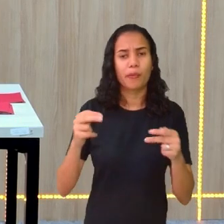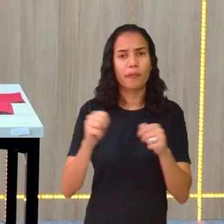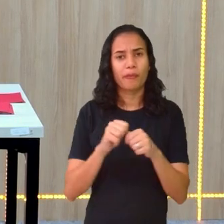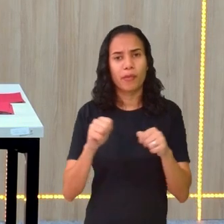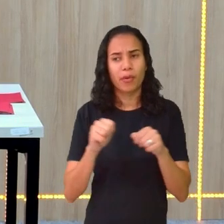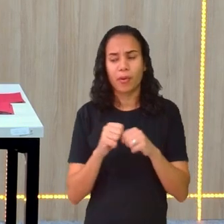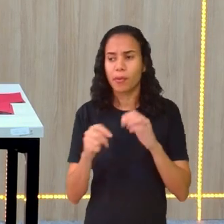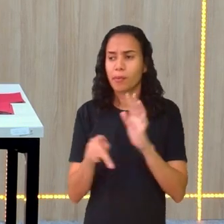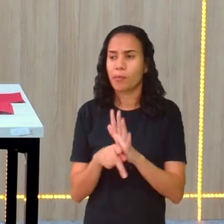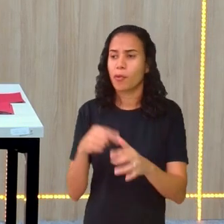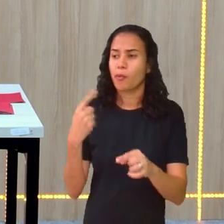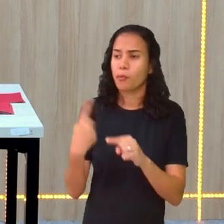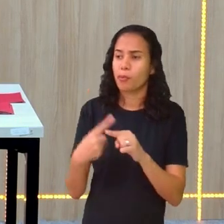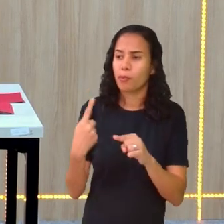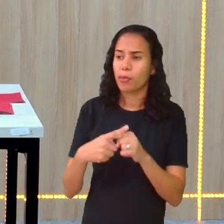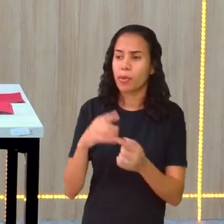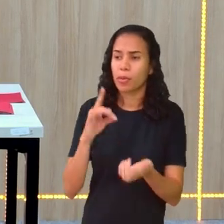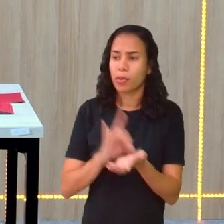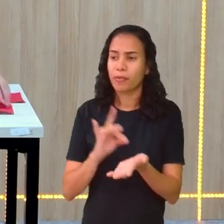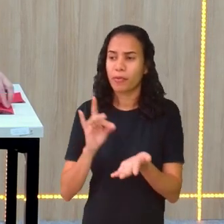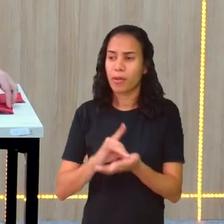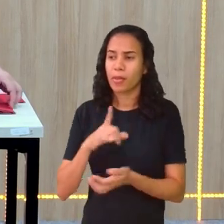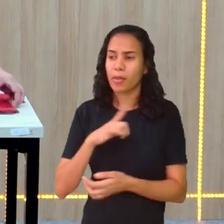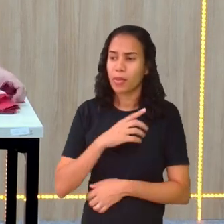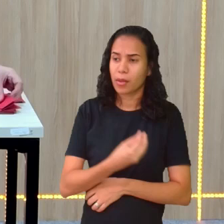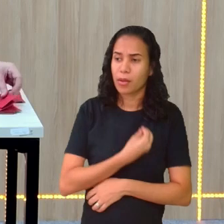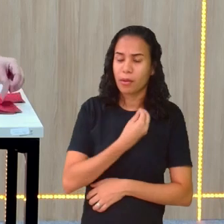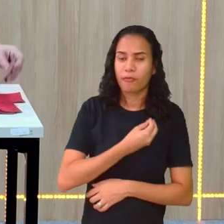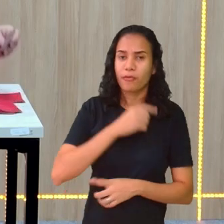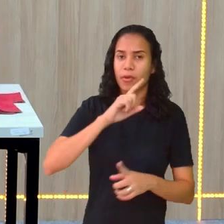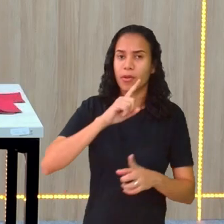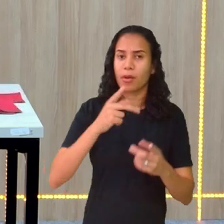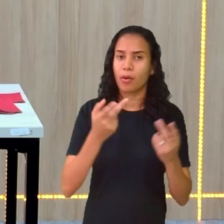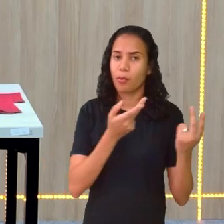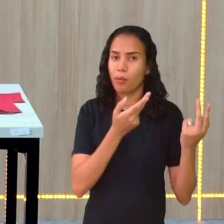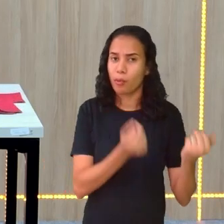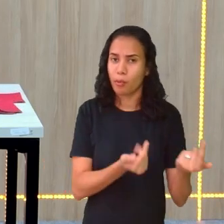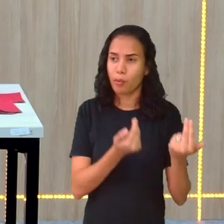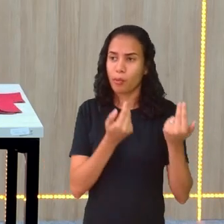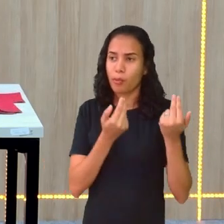Porque, na verdade, gente, eu vou pegando os pares de...